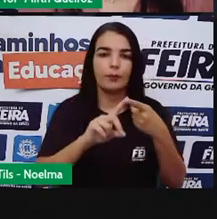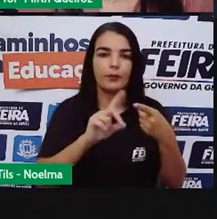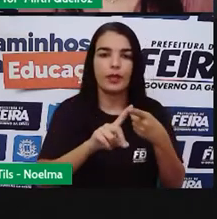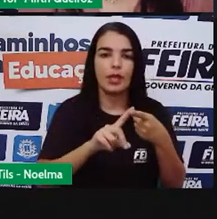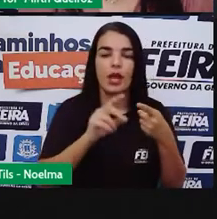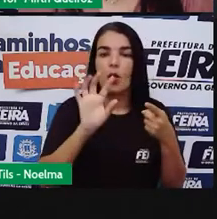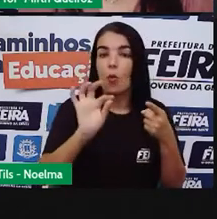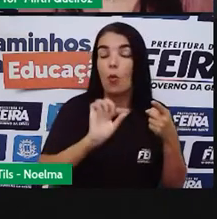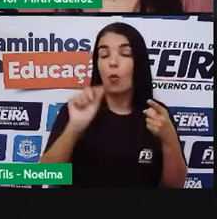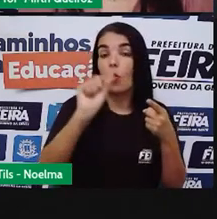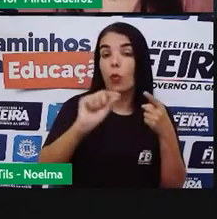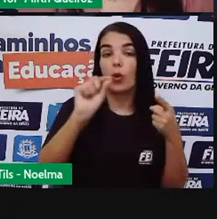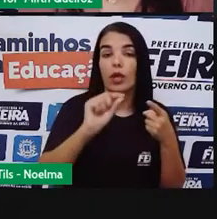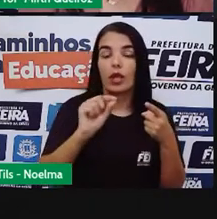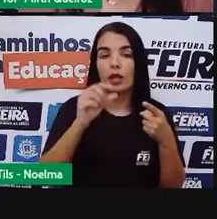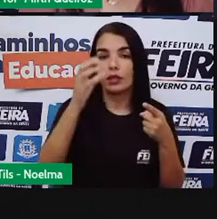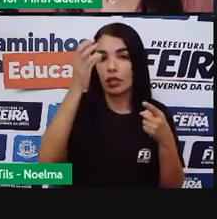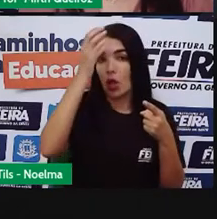que seria aí romances,